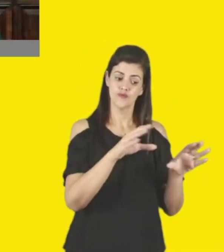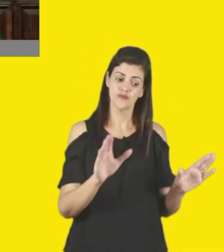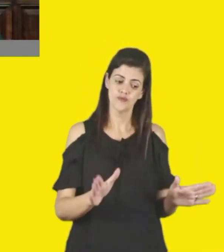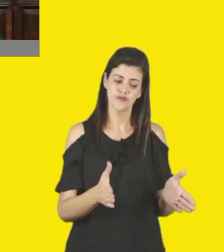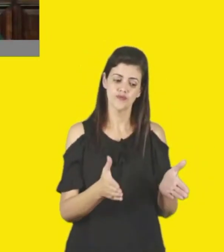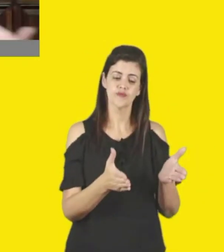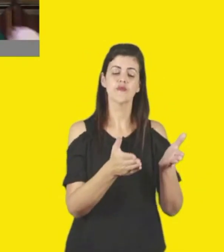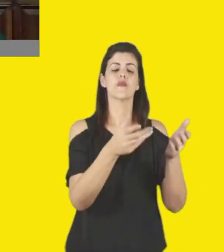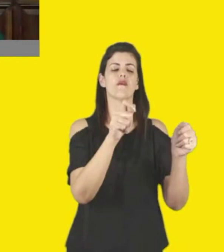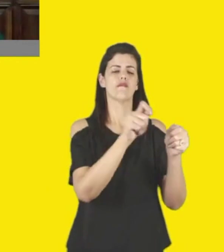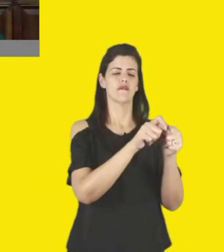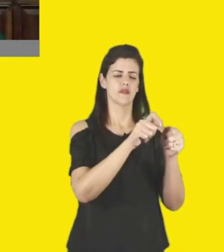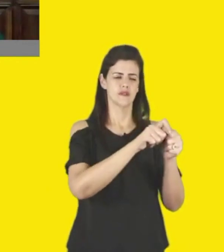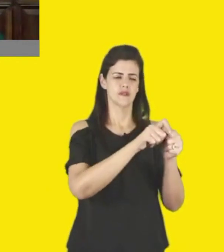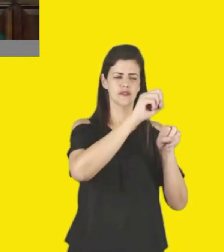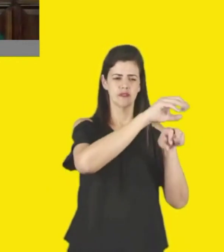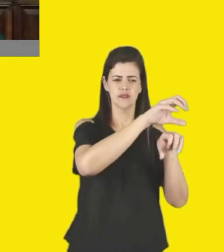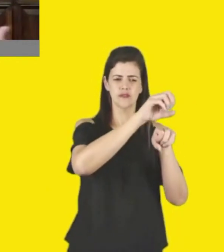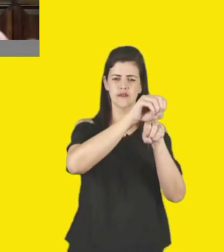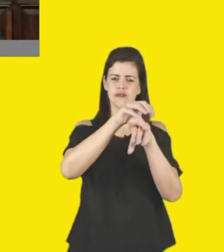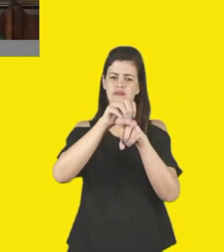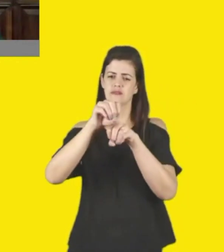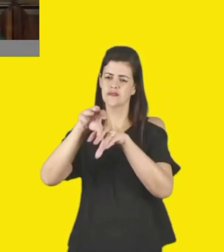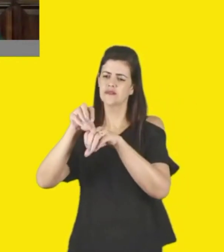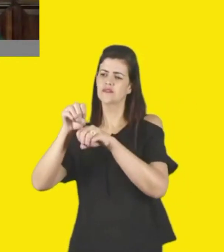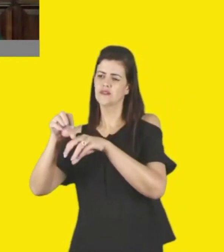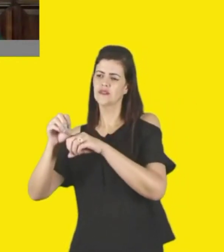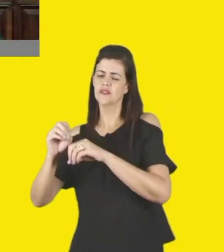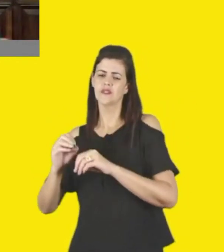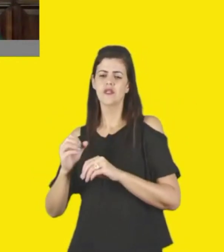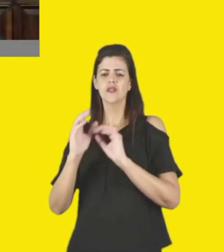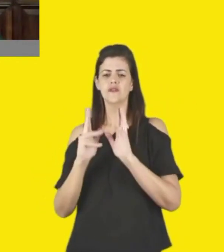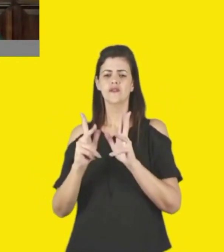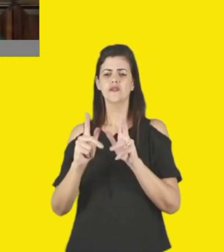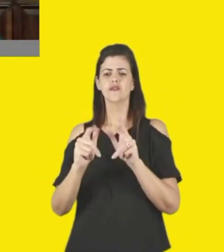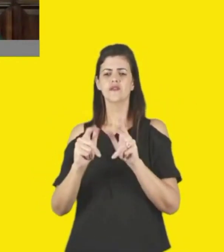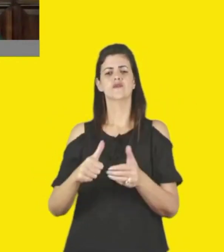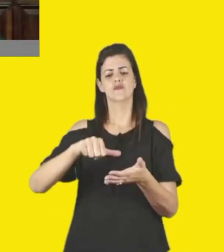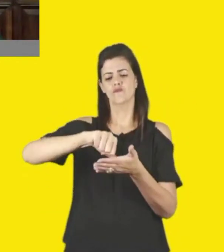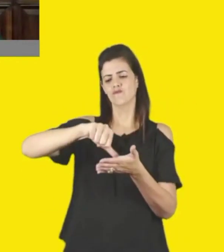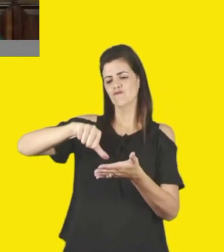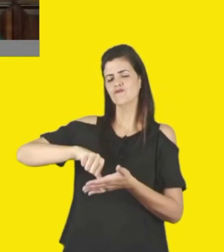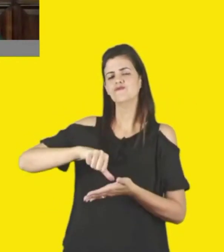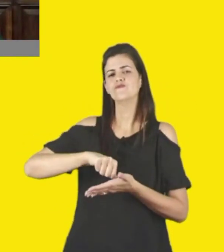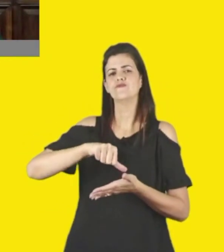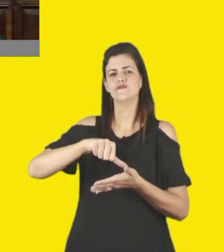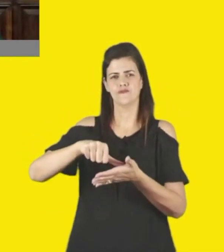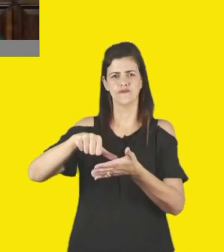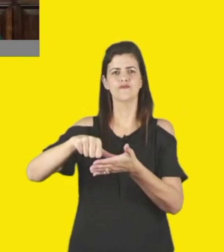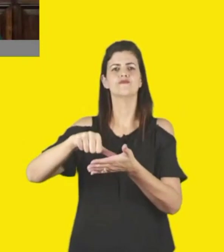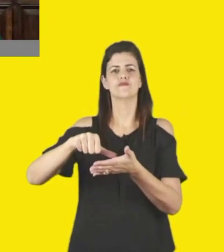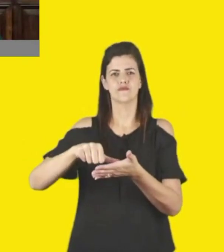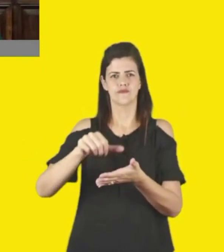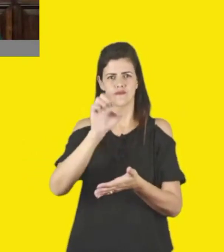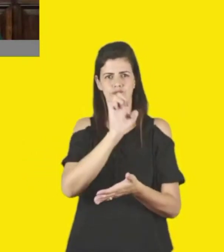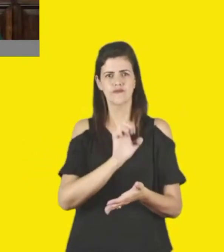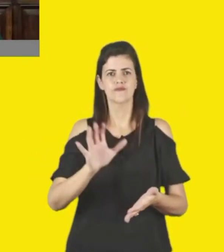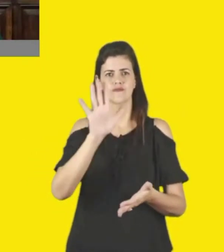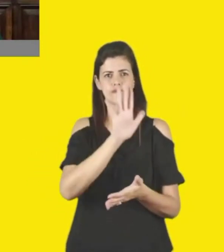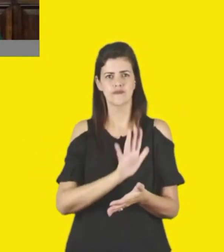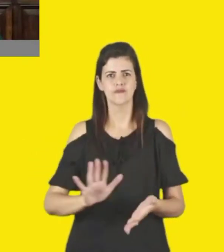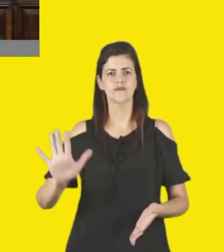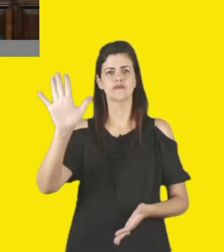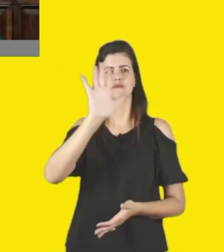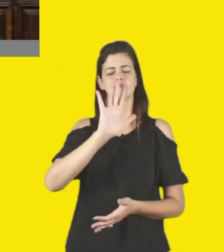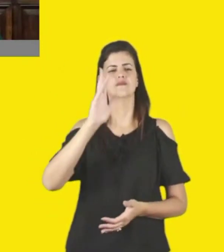cultura espalhados no Estado inteiro, e como a gente pode colaborar para que eles tenham esse potencial e desenvolvam os seus